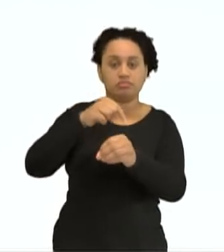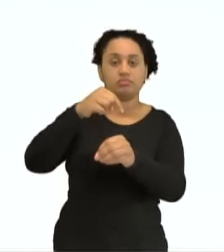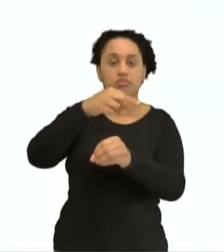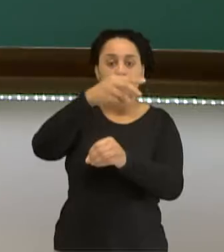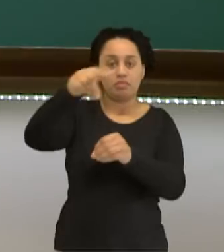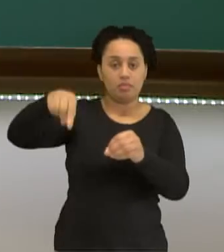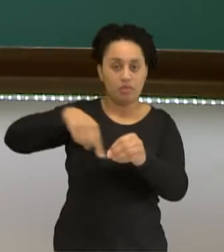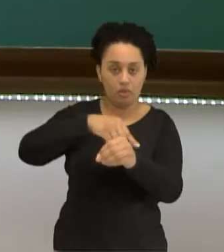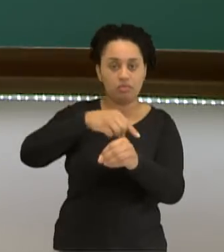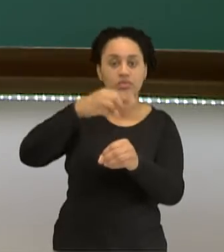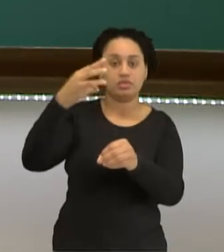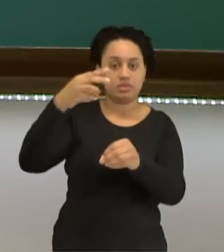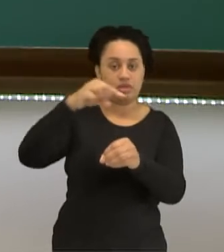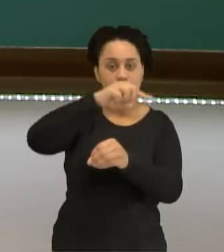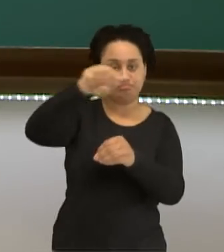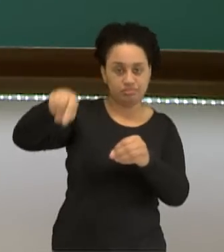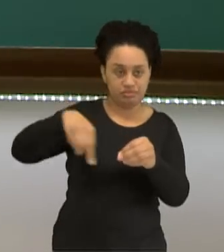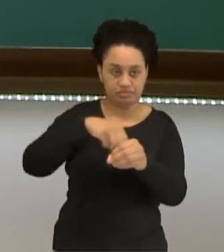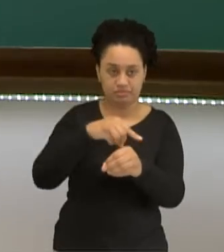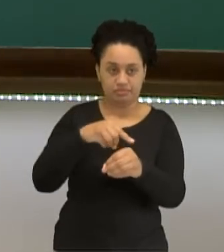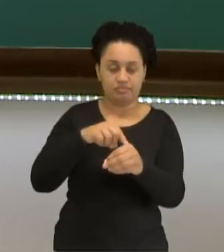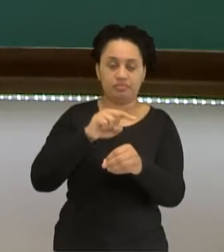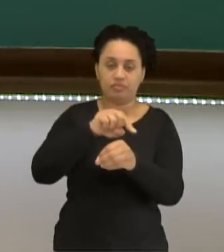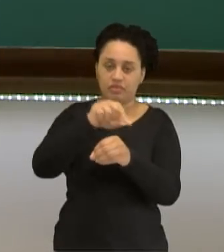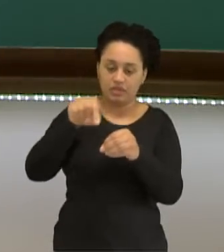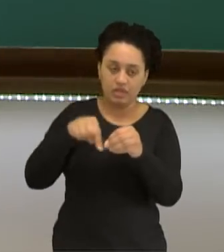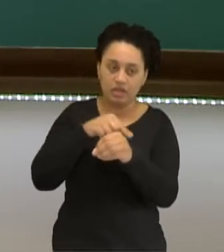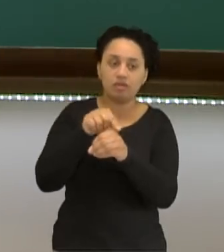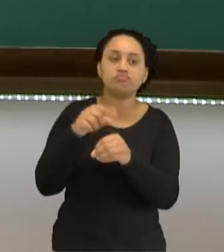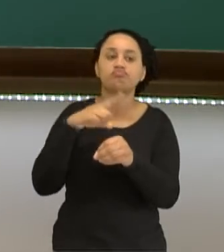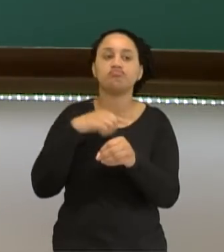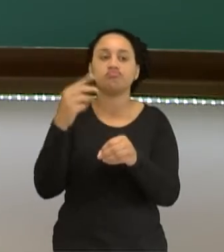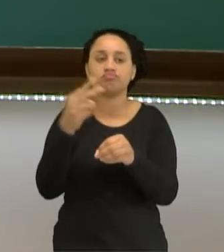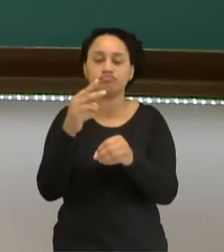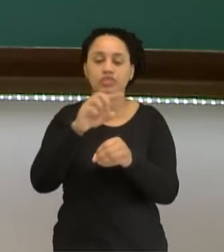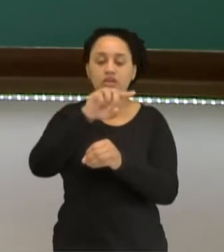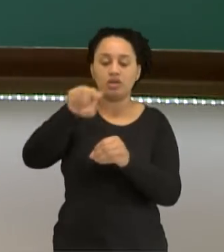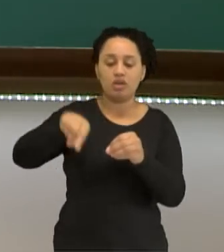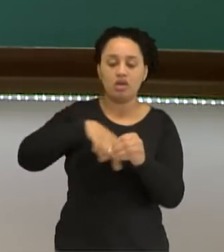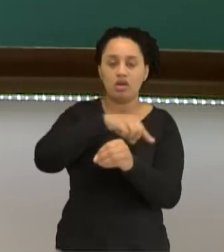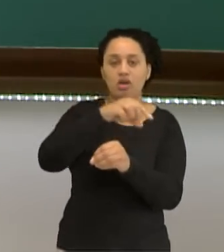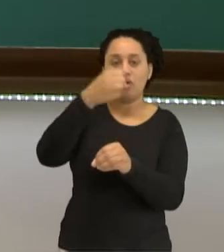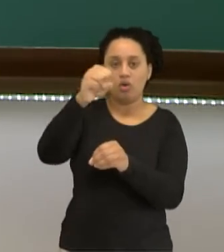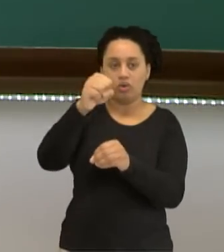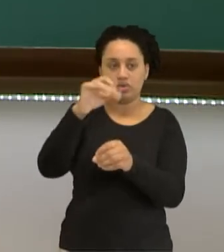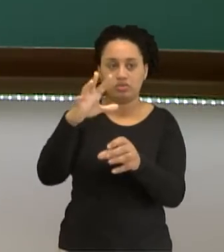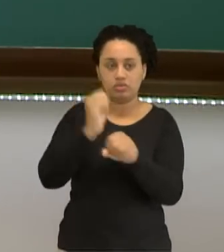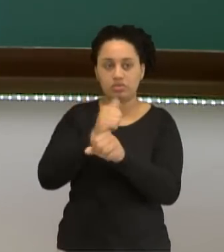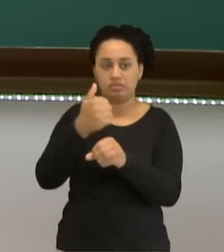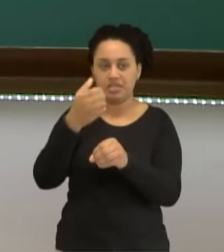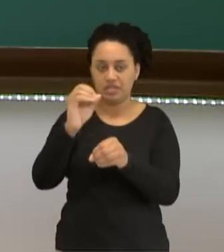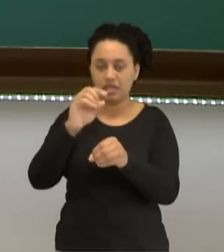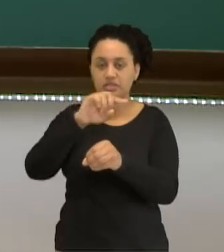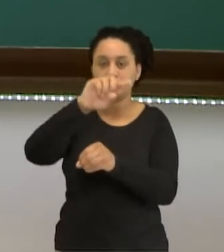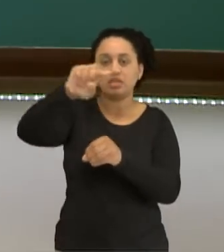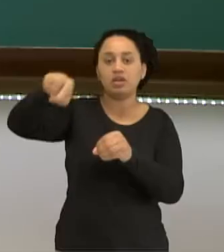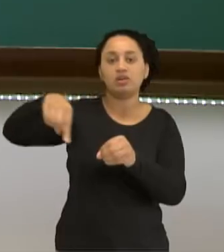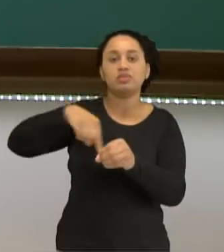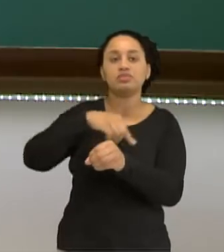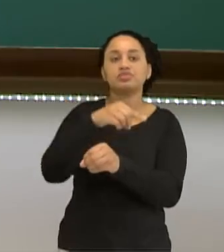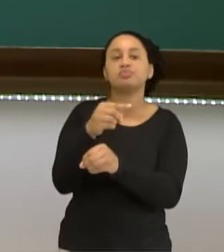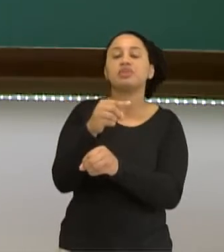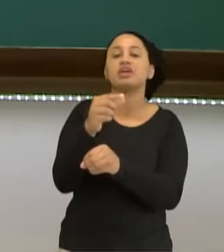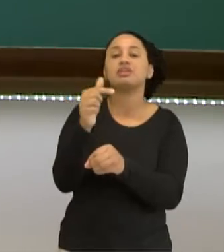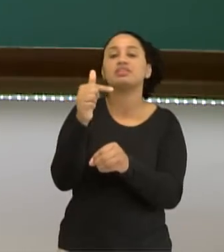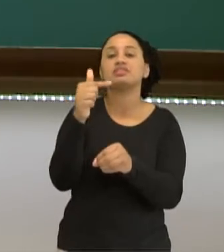elétrons. Na camada L, oito elétrons. Dois mais oito, dez. E a última camada vai abrigar quem? Os